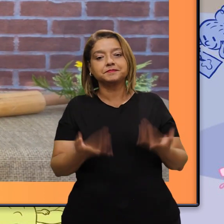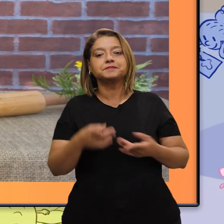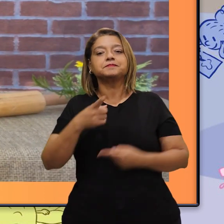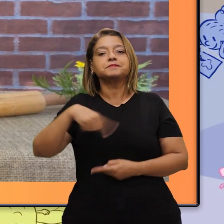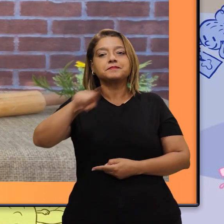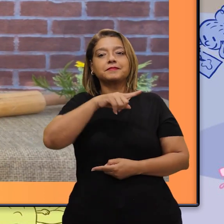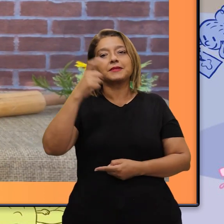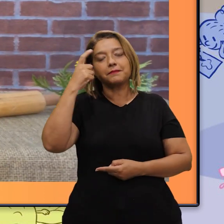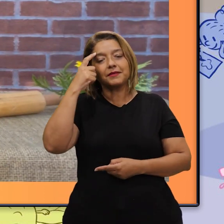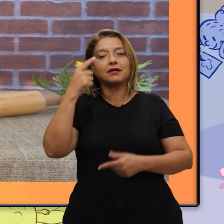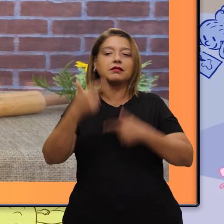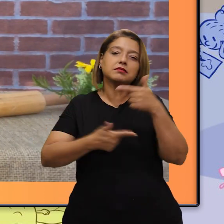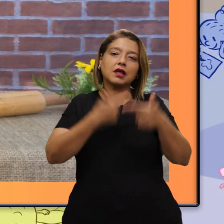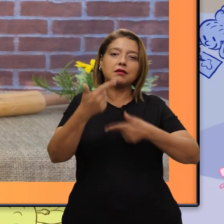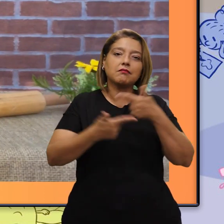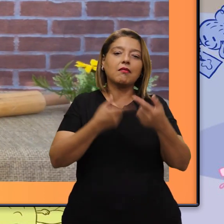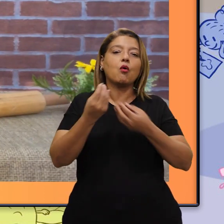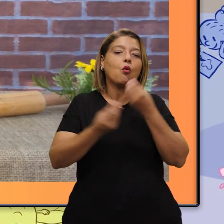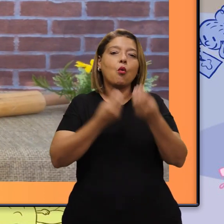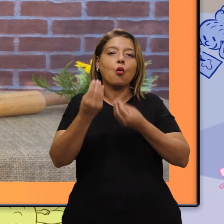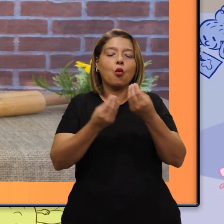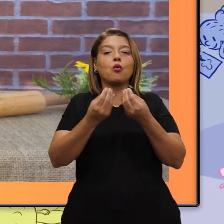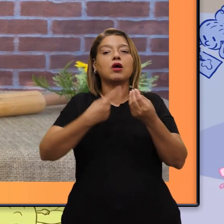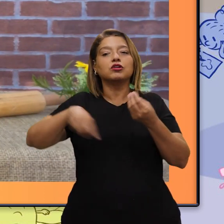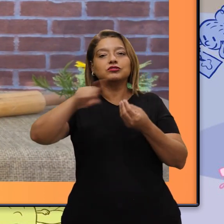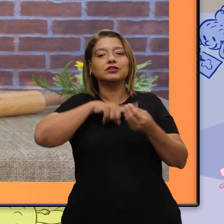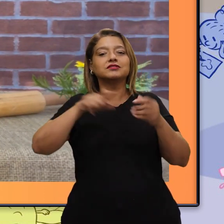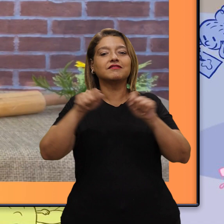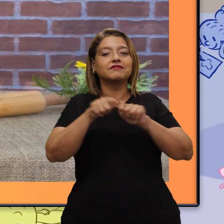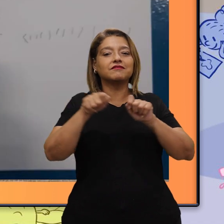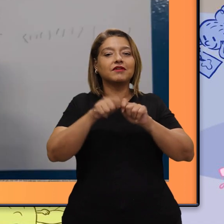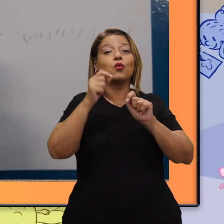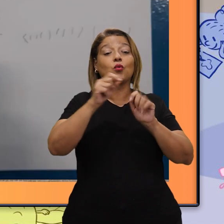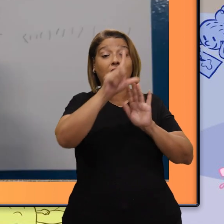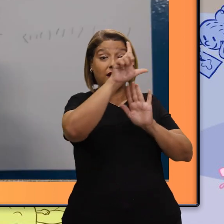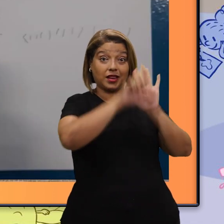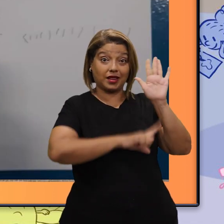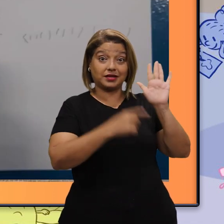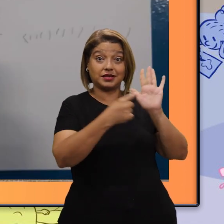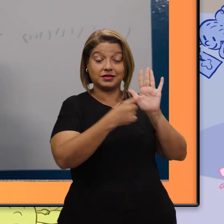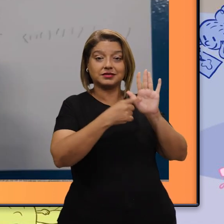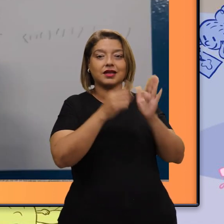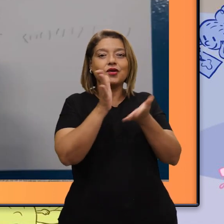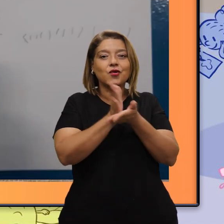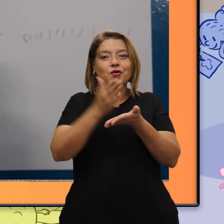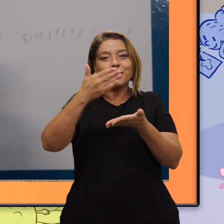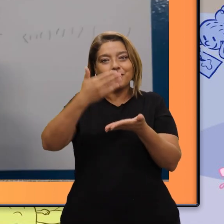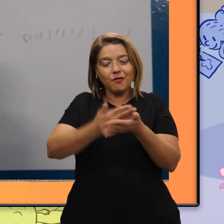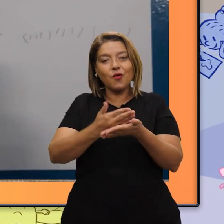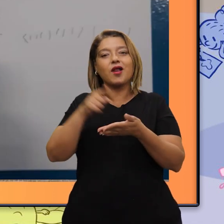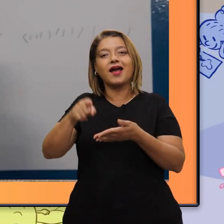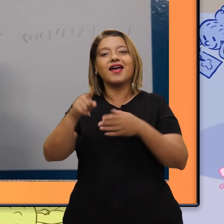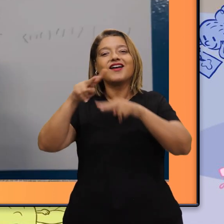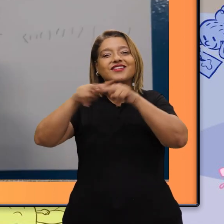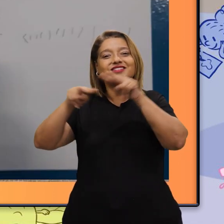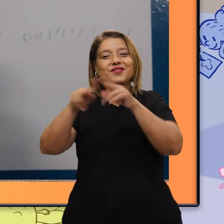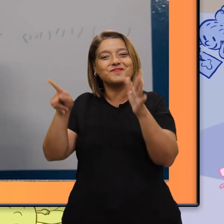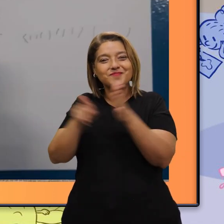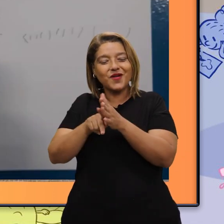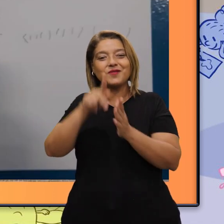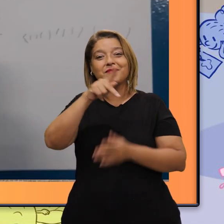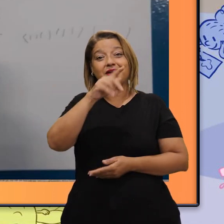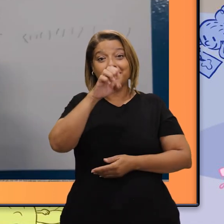por começar o trabalho desenvolvendo uma lista de um bolo junino chamado Pé de Moleque,